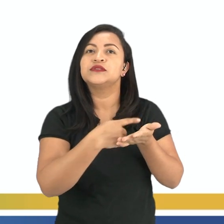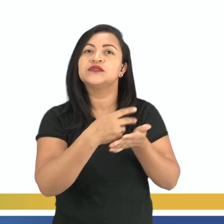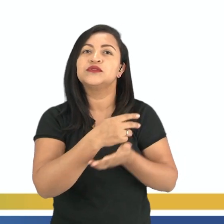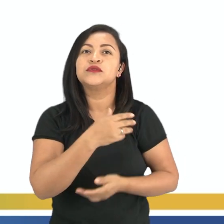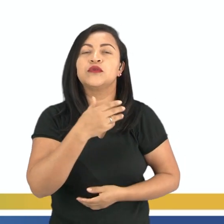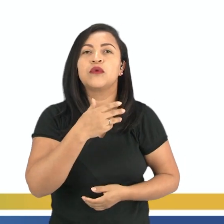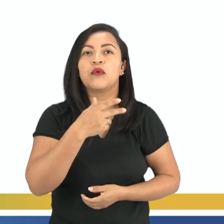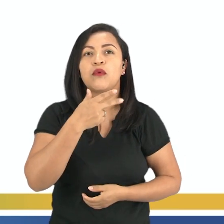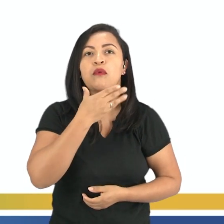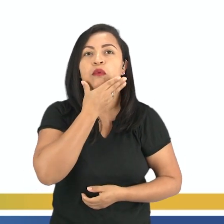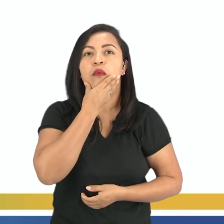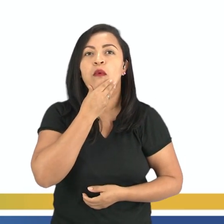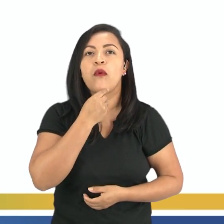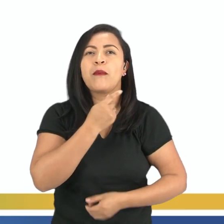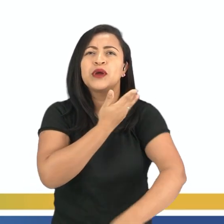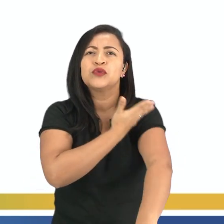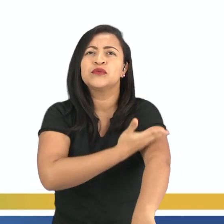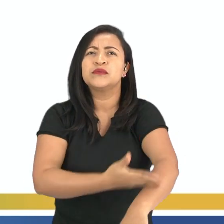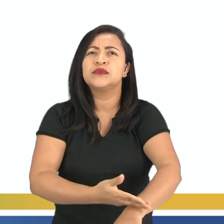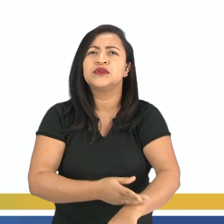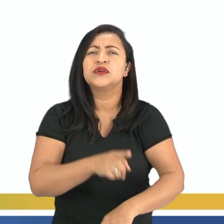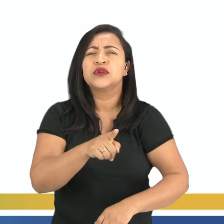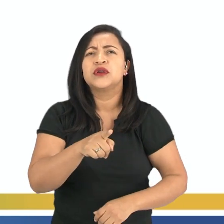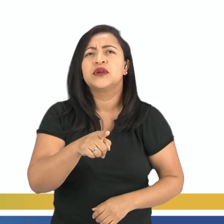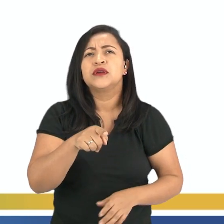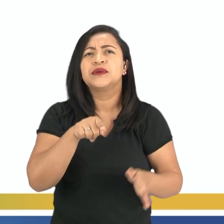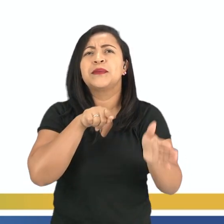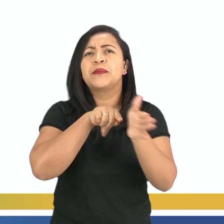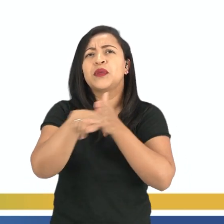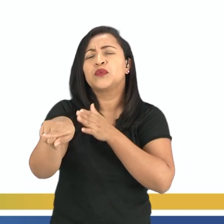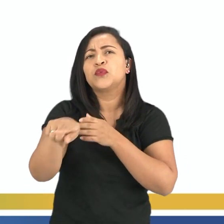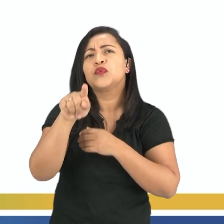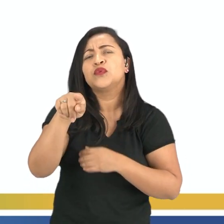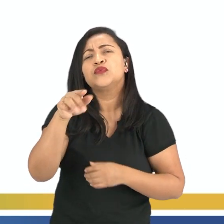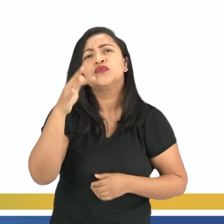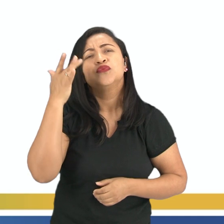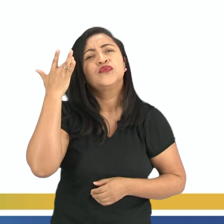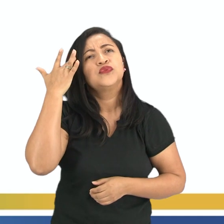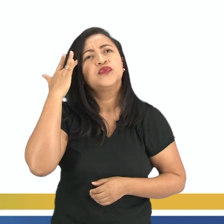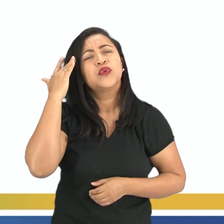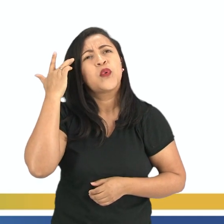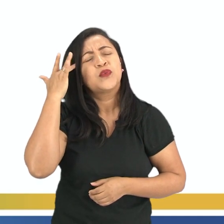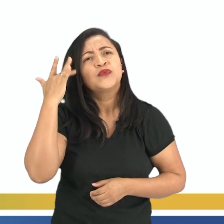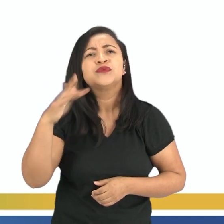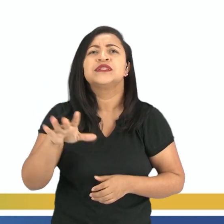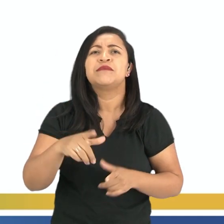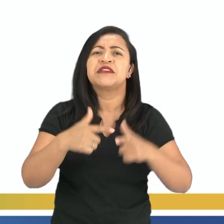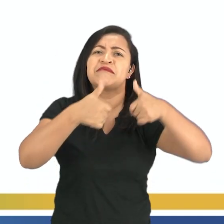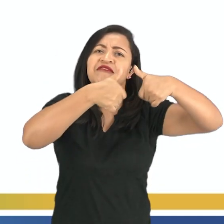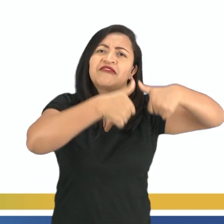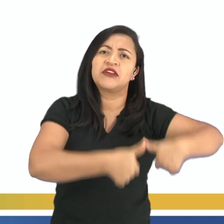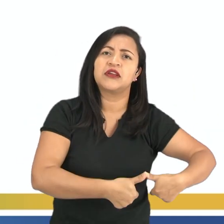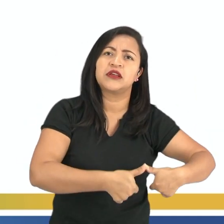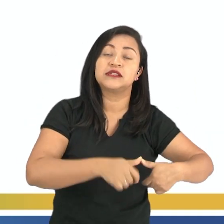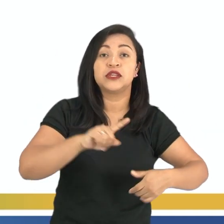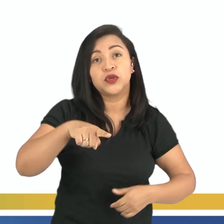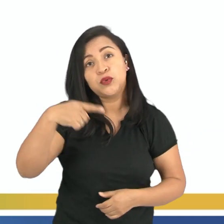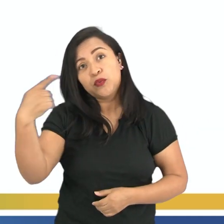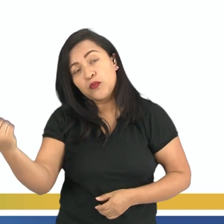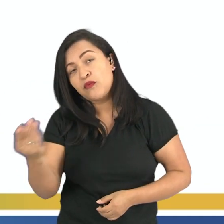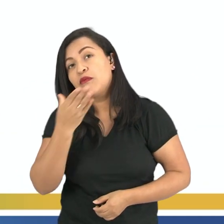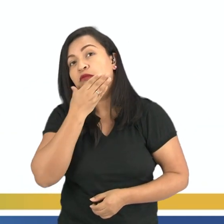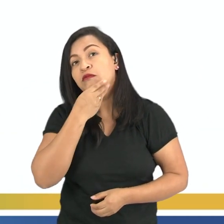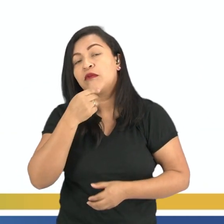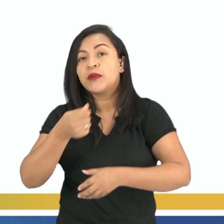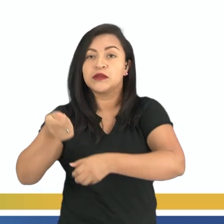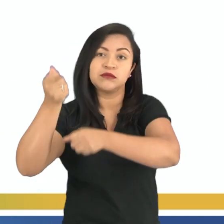pergunta para o outro, o senhor não sabe que é para ficar em casa e não sair na rua? E o outro homem que está com a